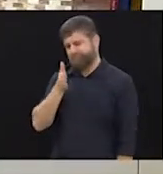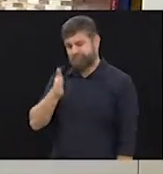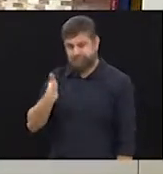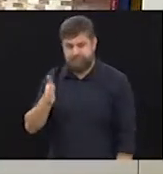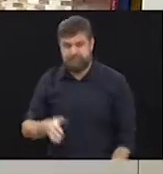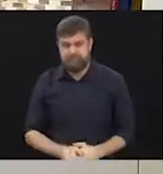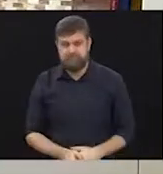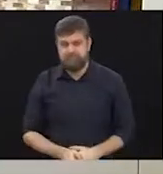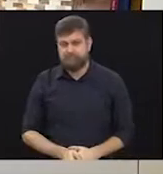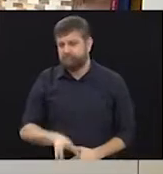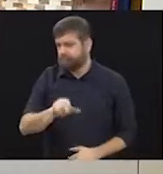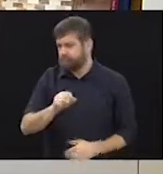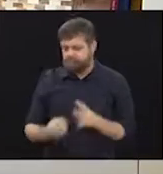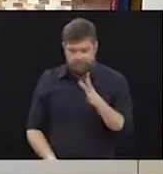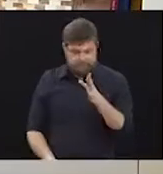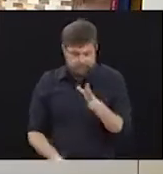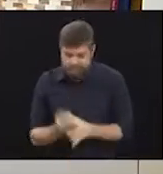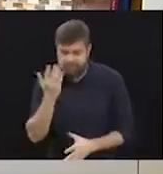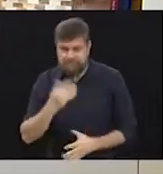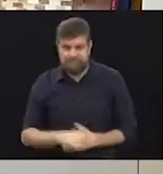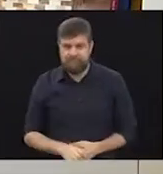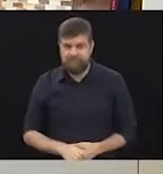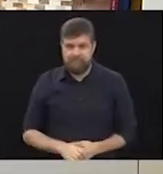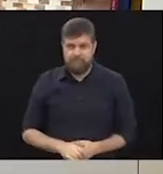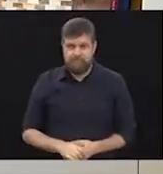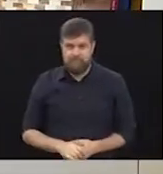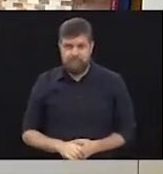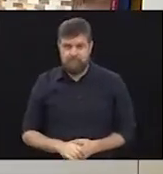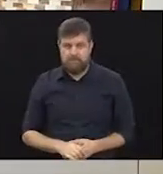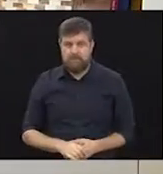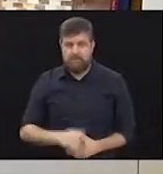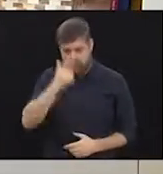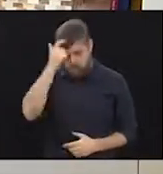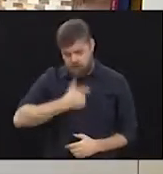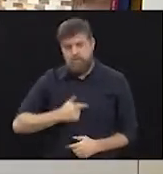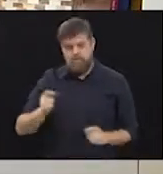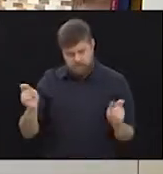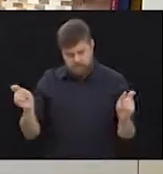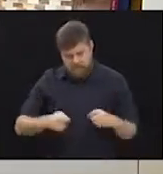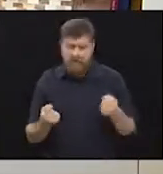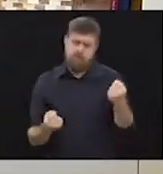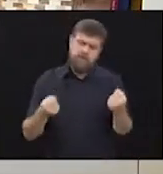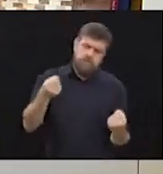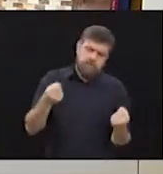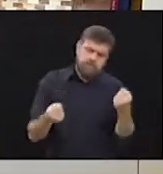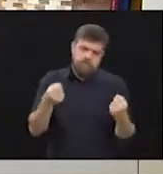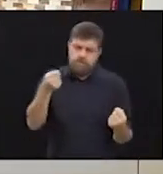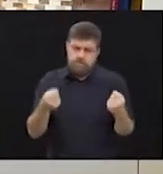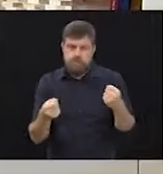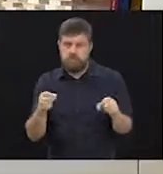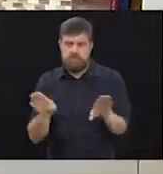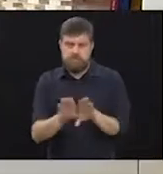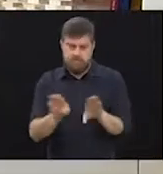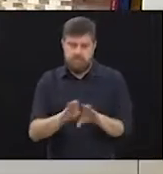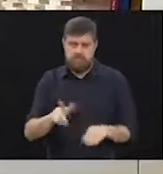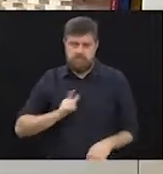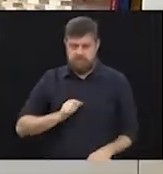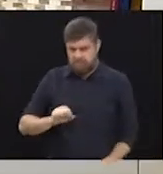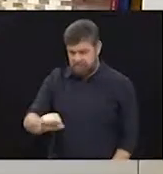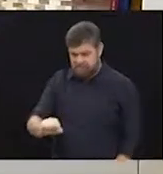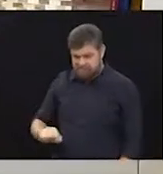Mas nunca fui incapaz de nada. Dirigia, nós não tínhamos direção